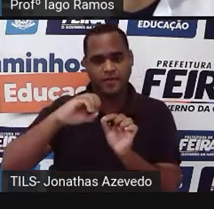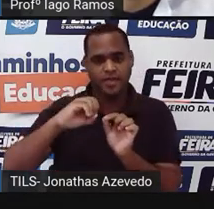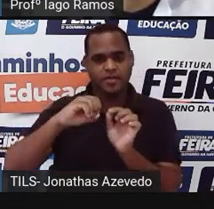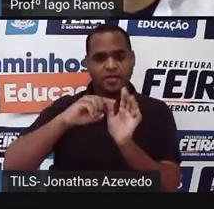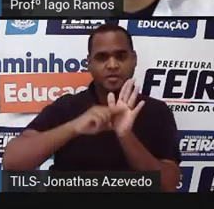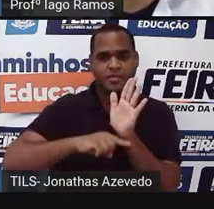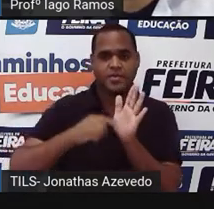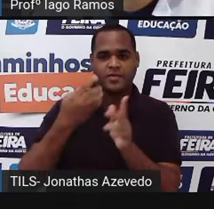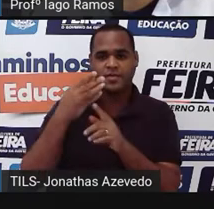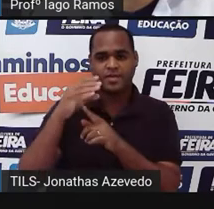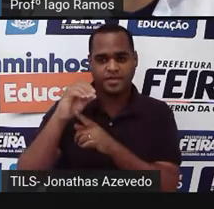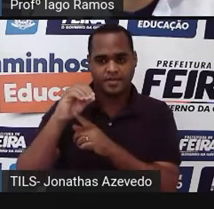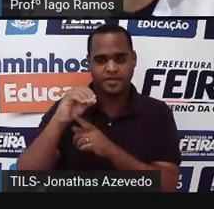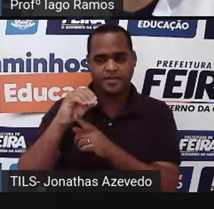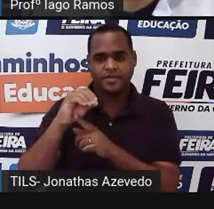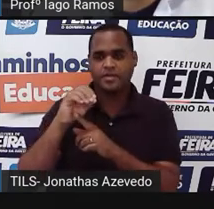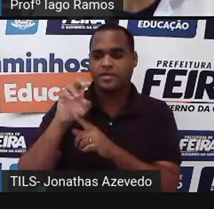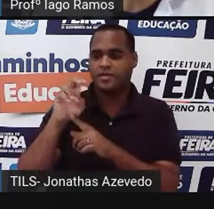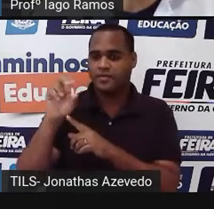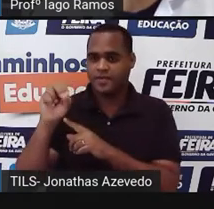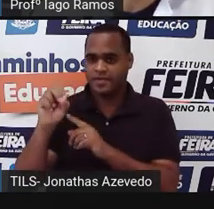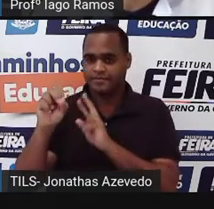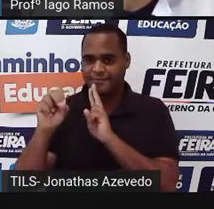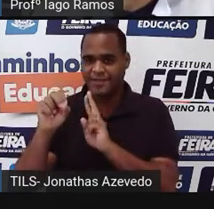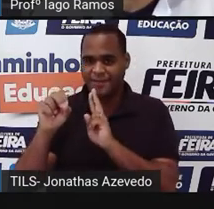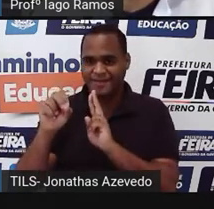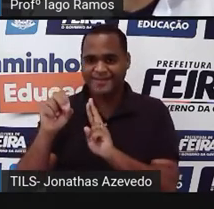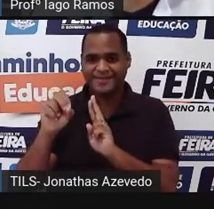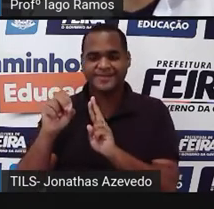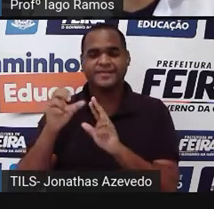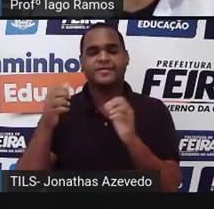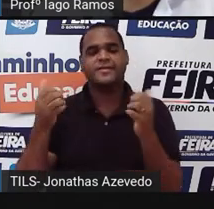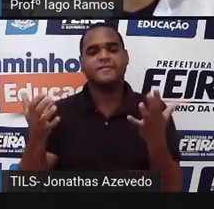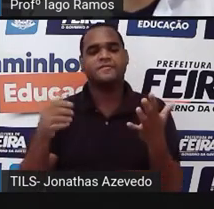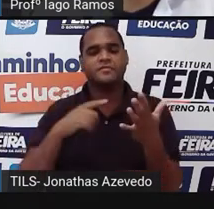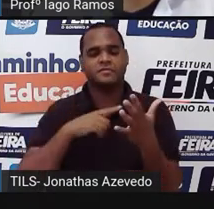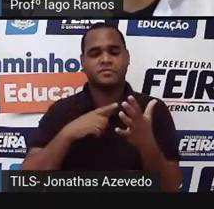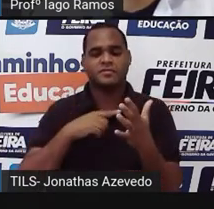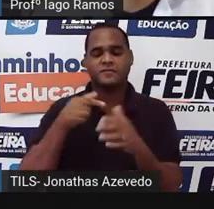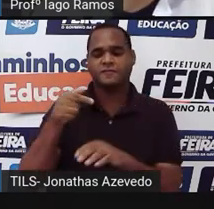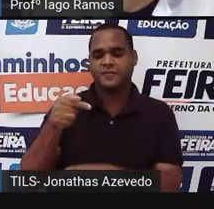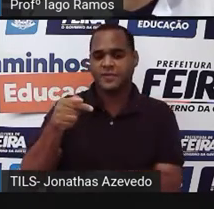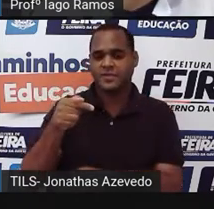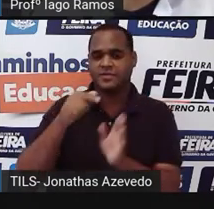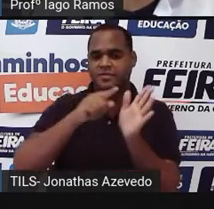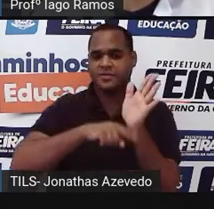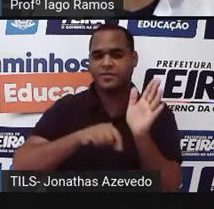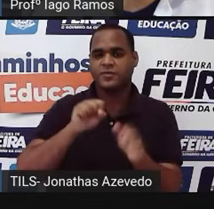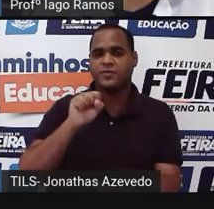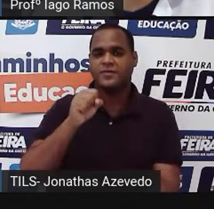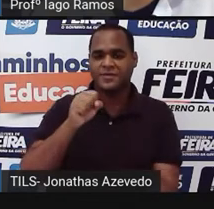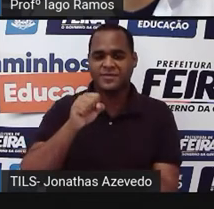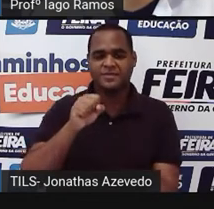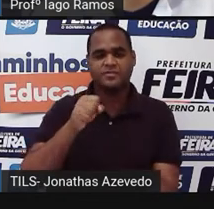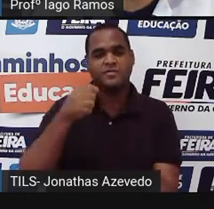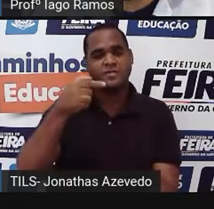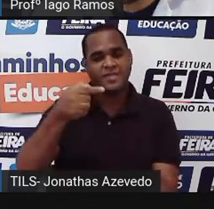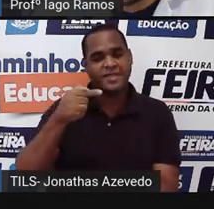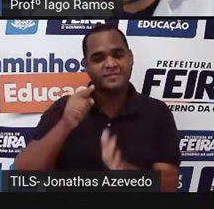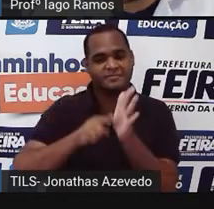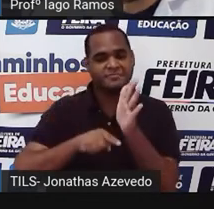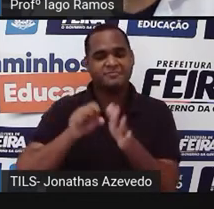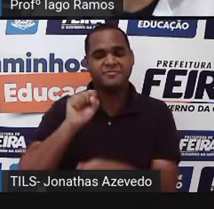menos 40 que dá 50 e aí eu vou fazer 7 menos 8 só que 7 menos